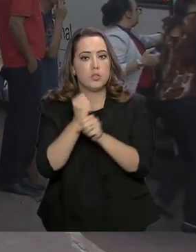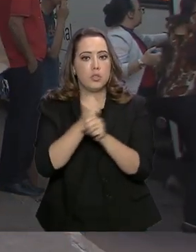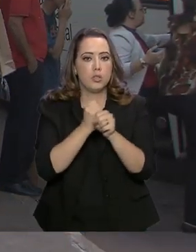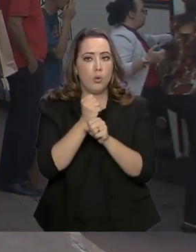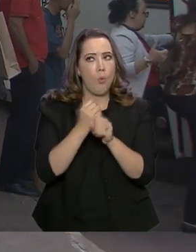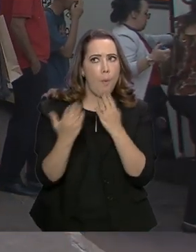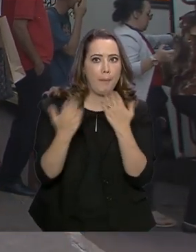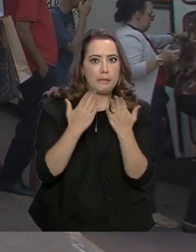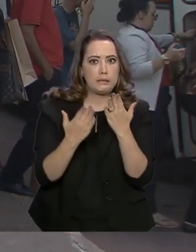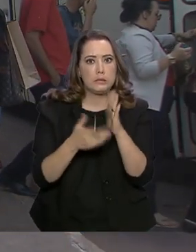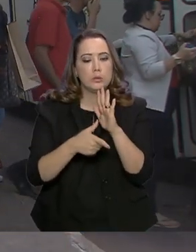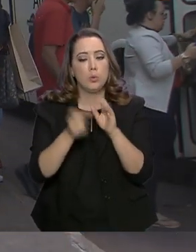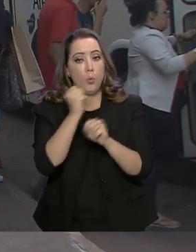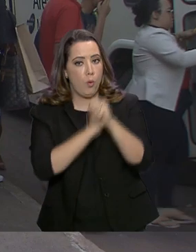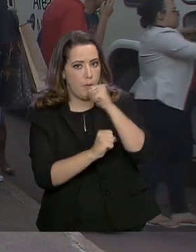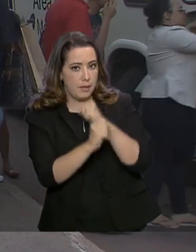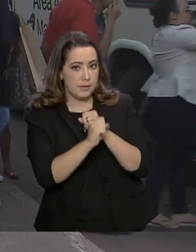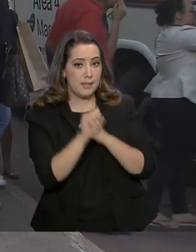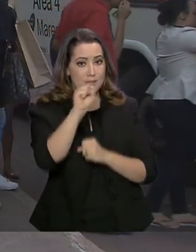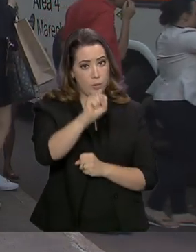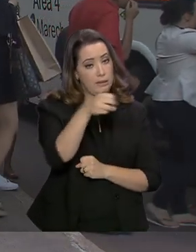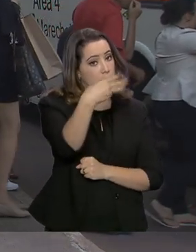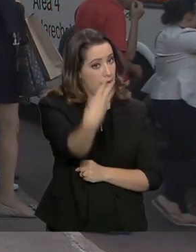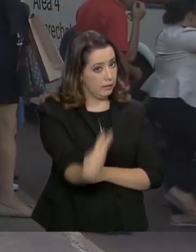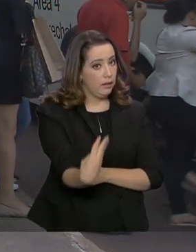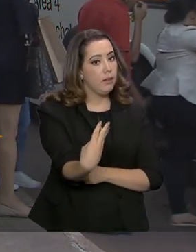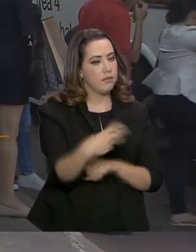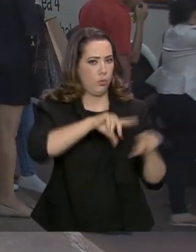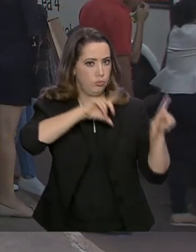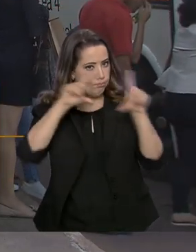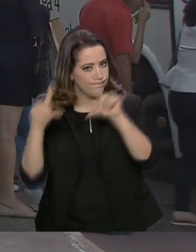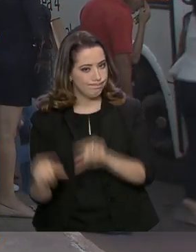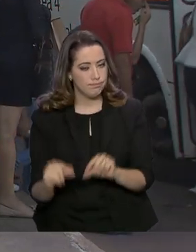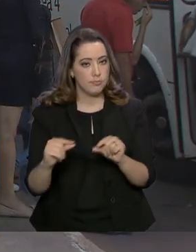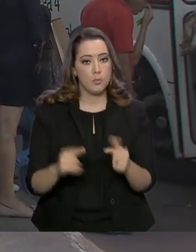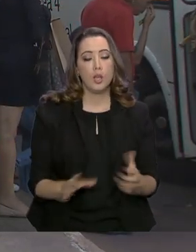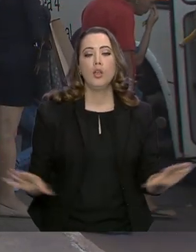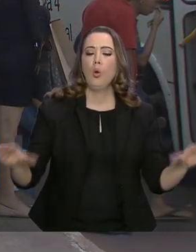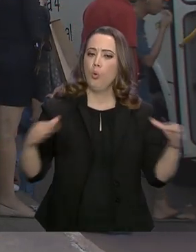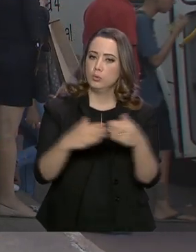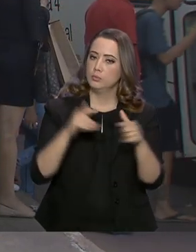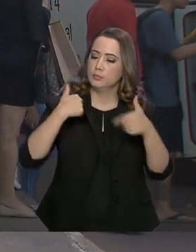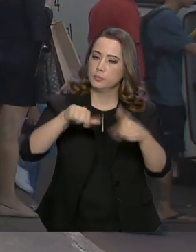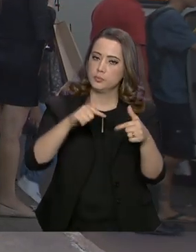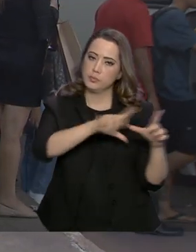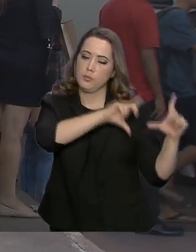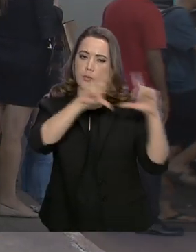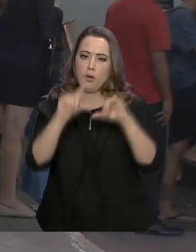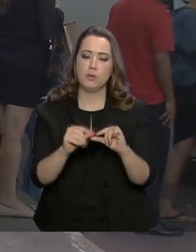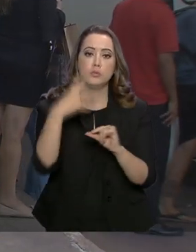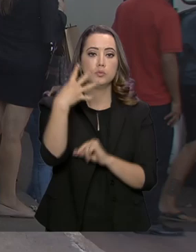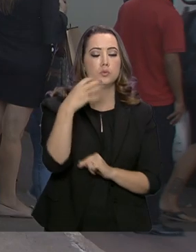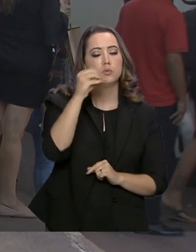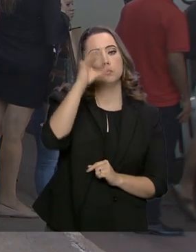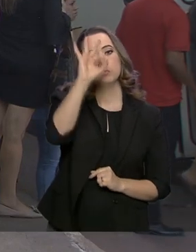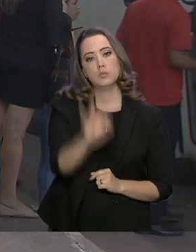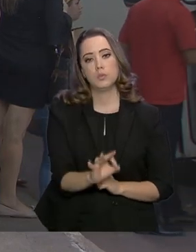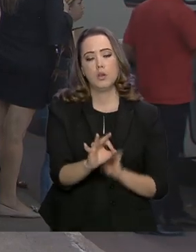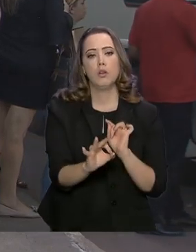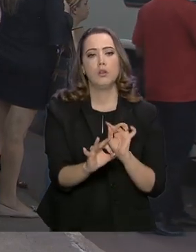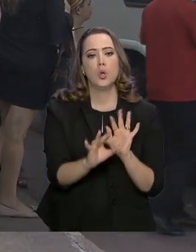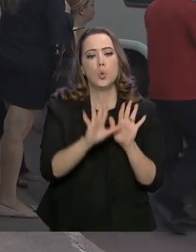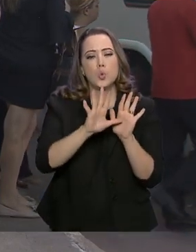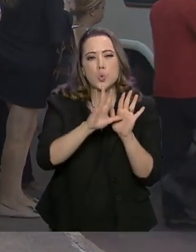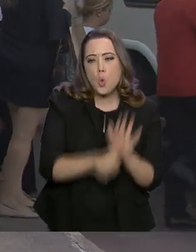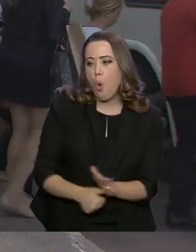em setembro do ano passado. A Força-Tarefa também contribuiu para a redução de quase 40% nos